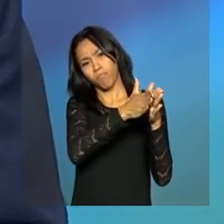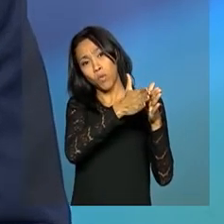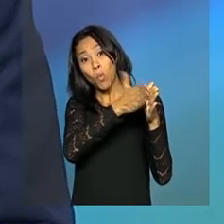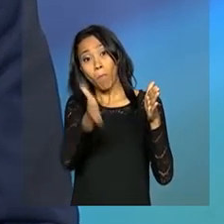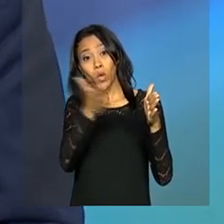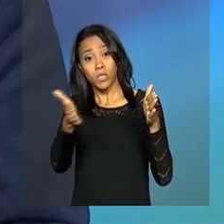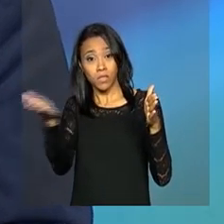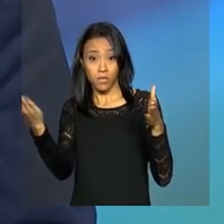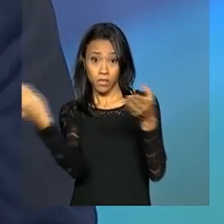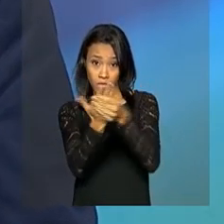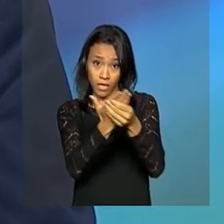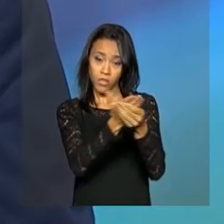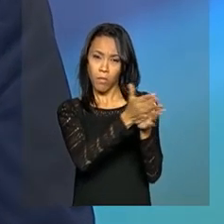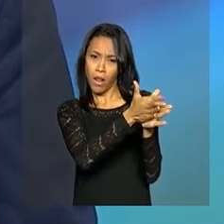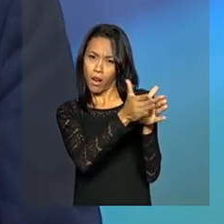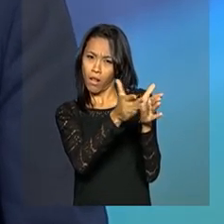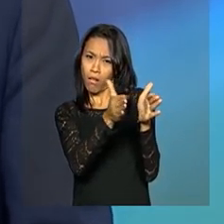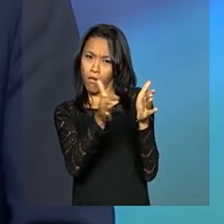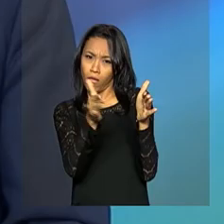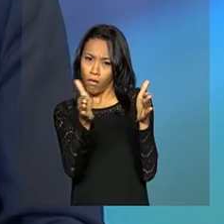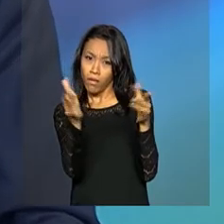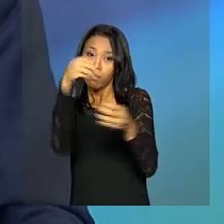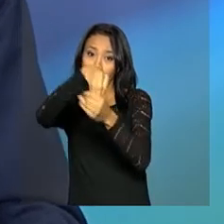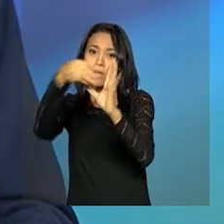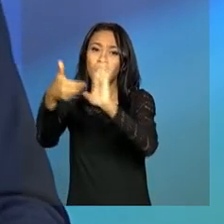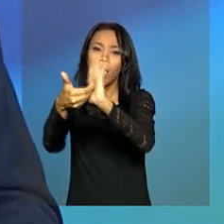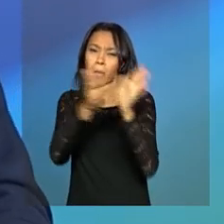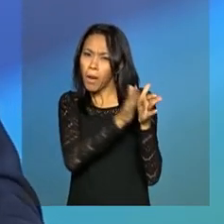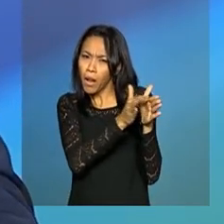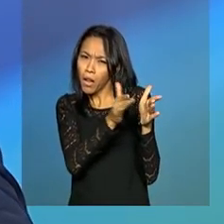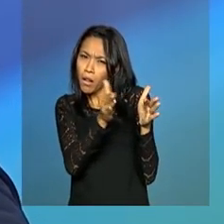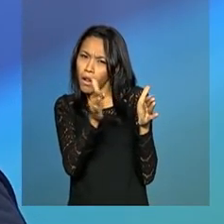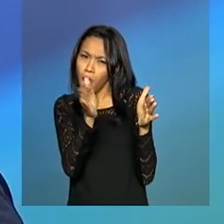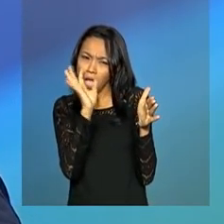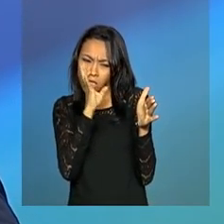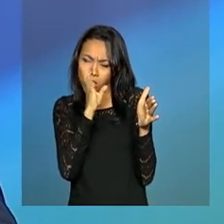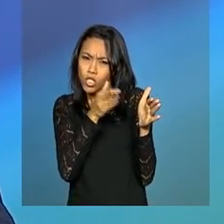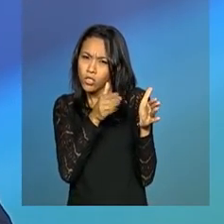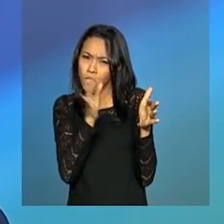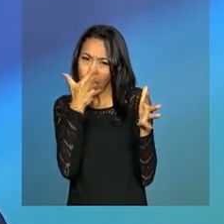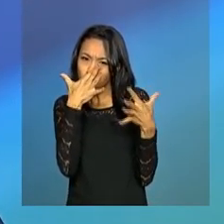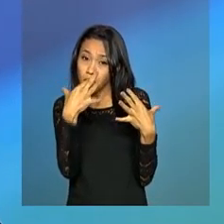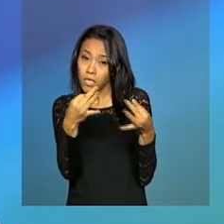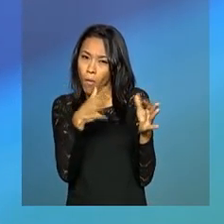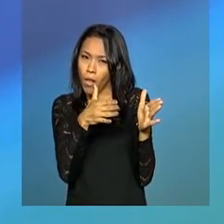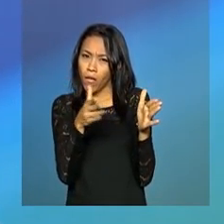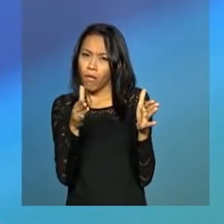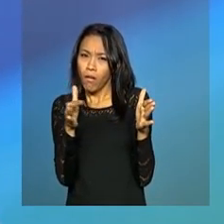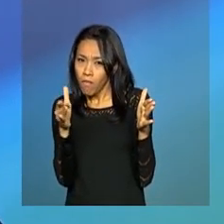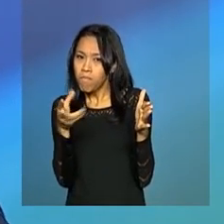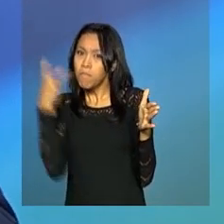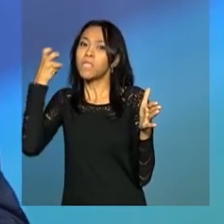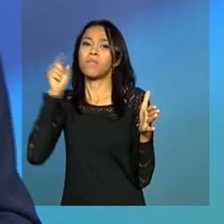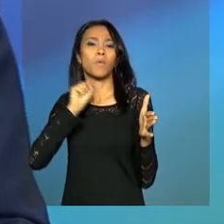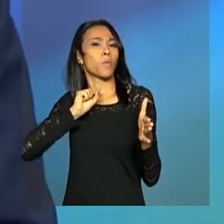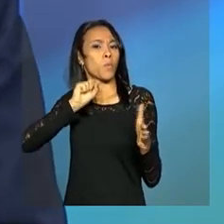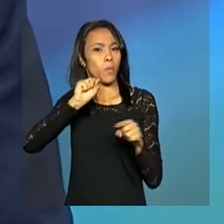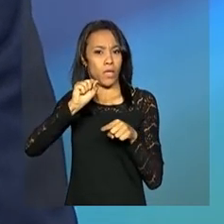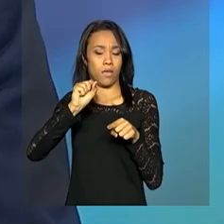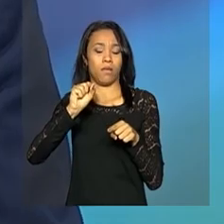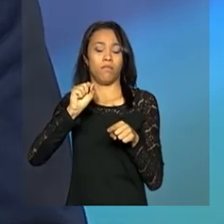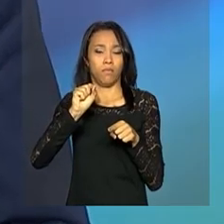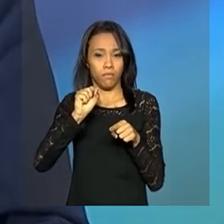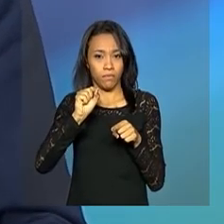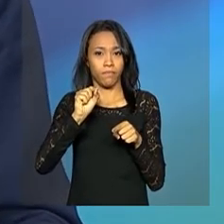impeachment na Câmara dos Deputados, se acompanharam com atenção. Viram que,